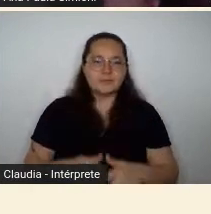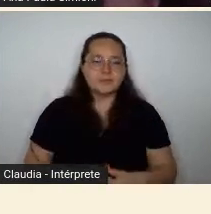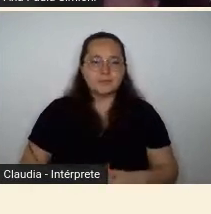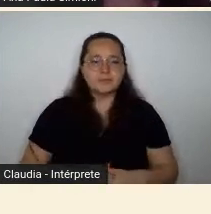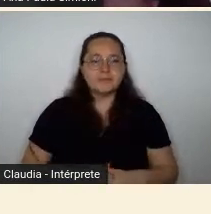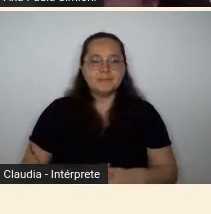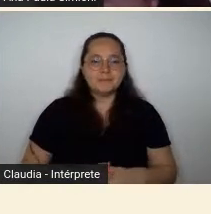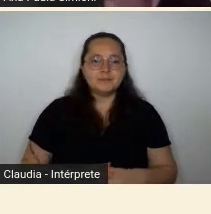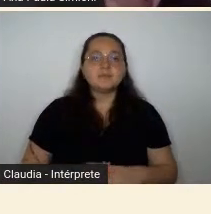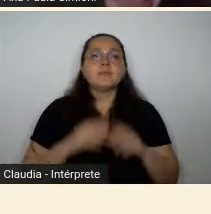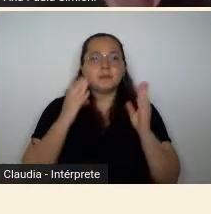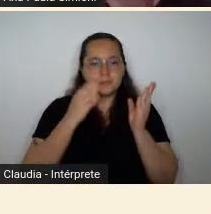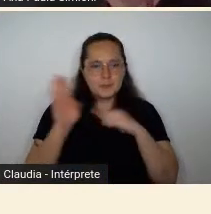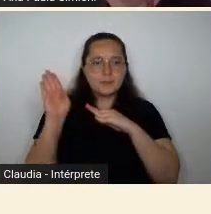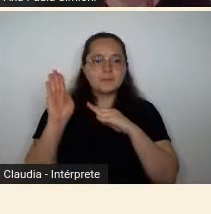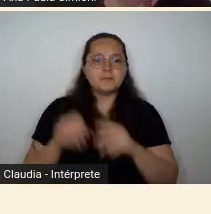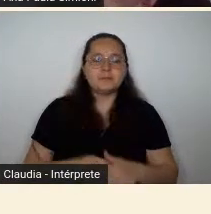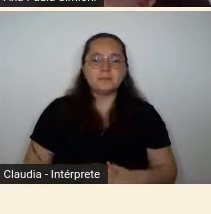Mais um.